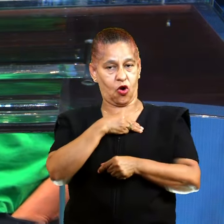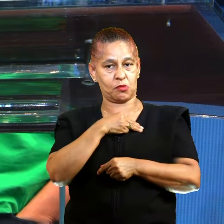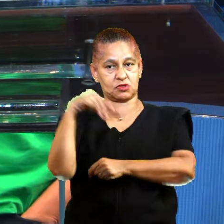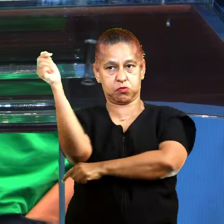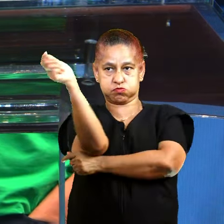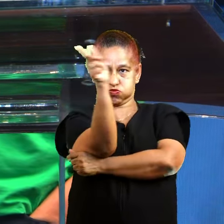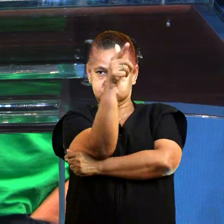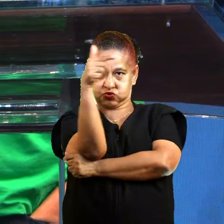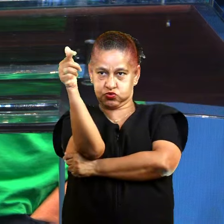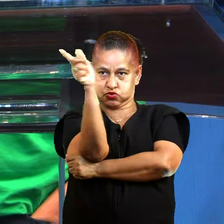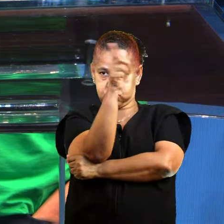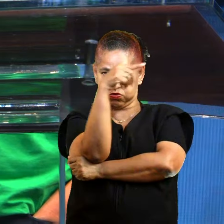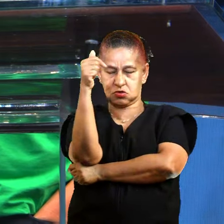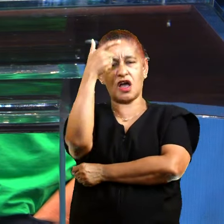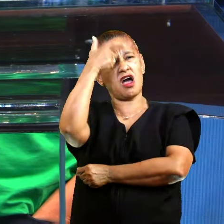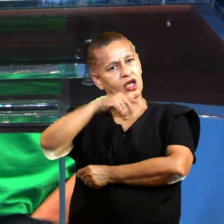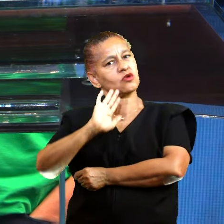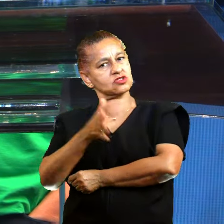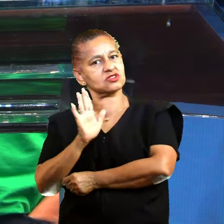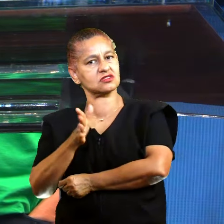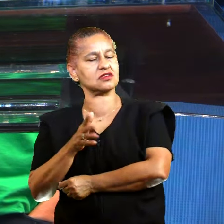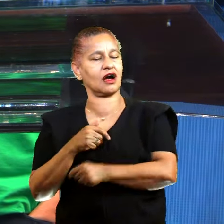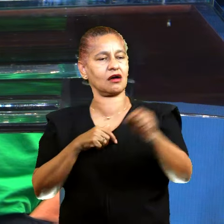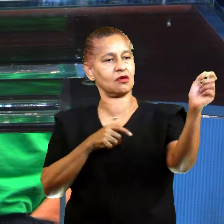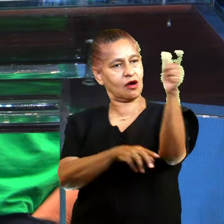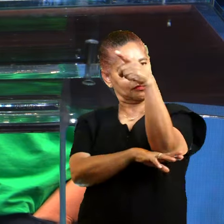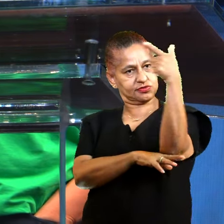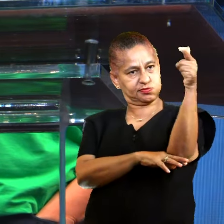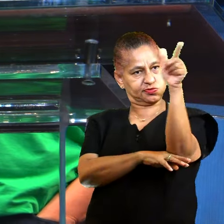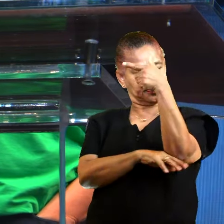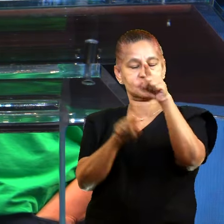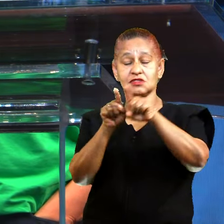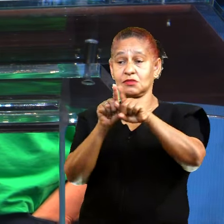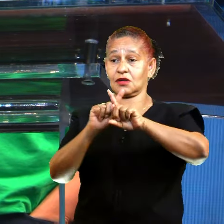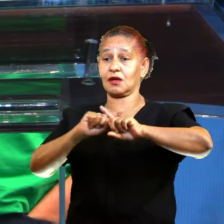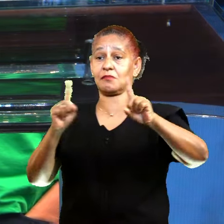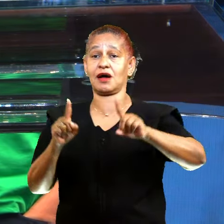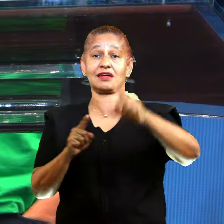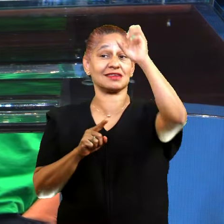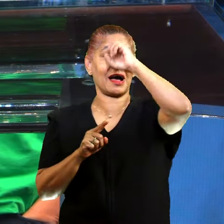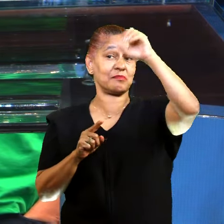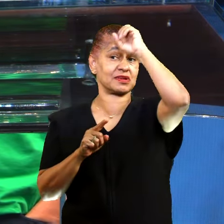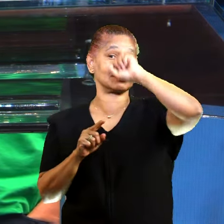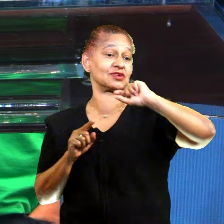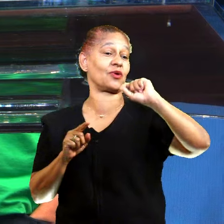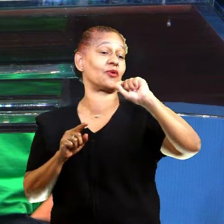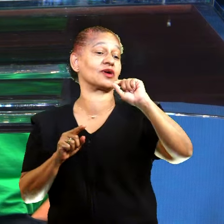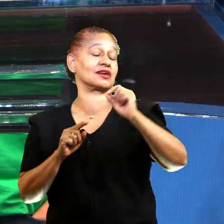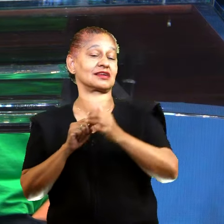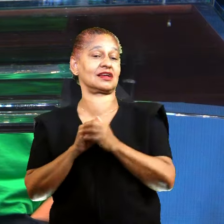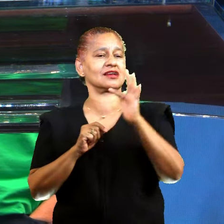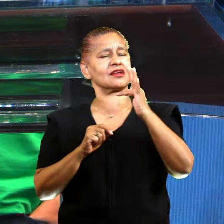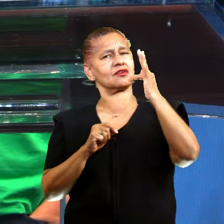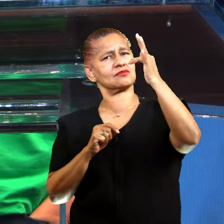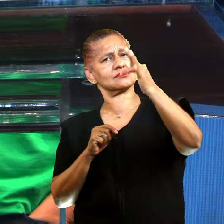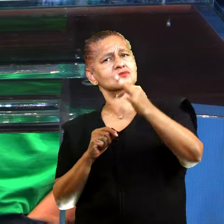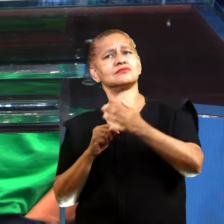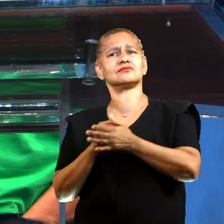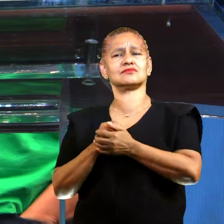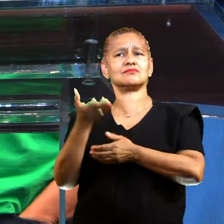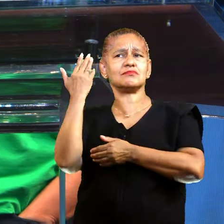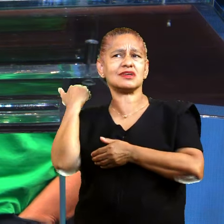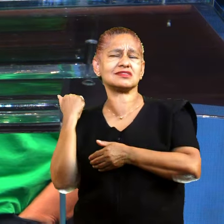legendários. Eu sou legendário, também. E, nos legendários, eu aprendi, outrora, eu buscava a solução.